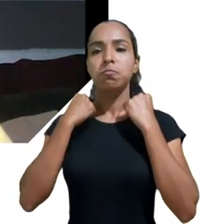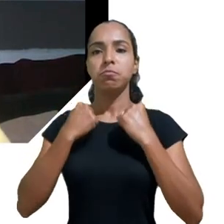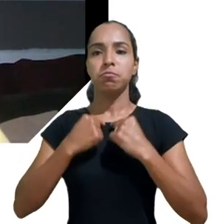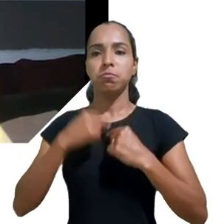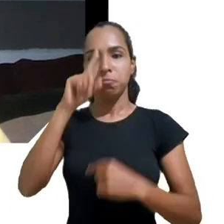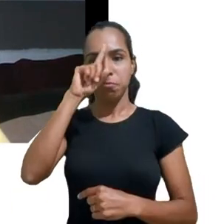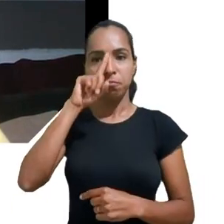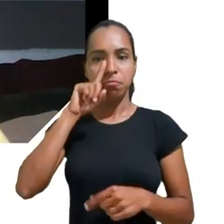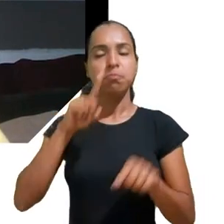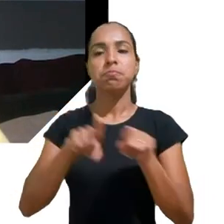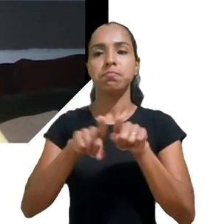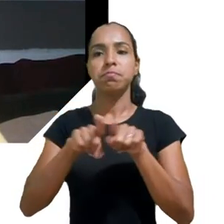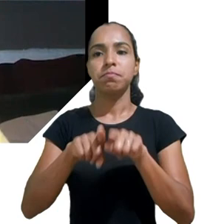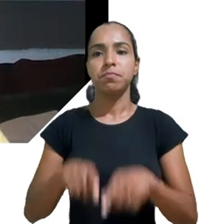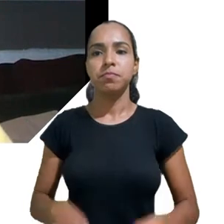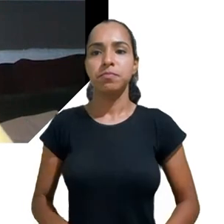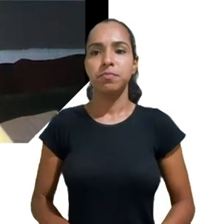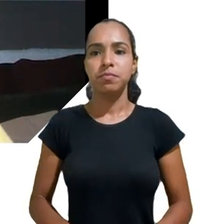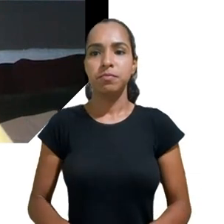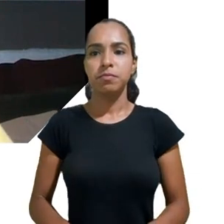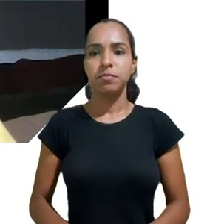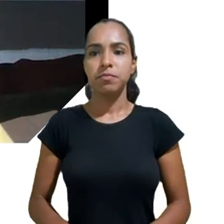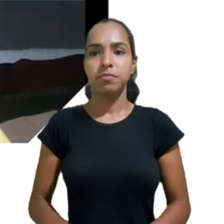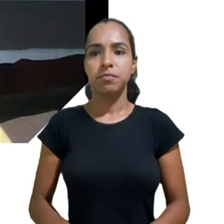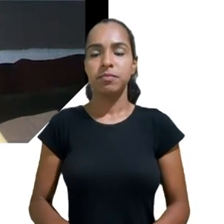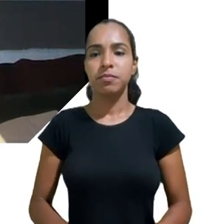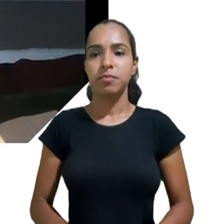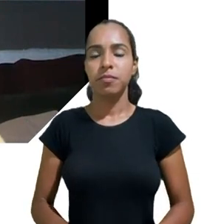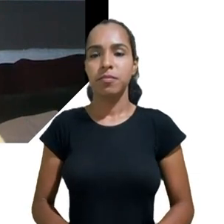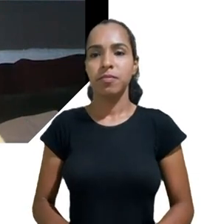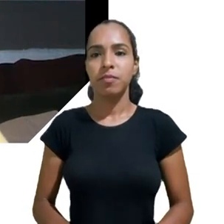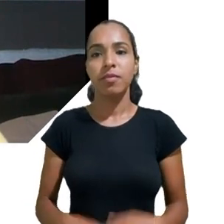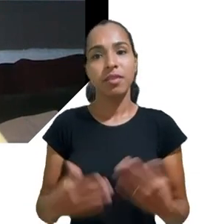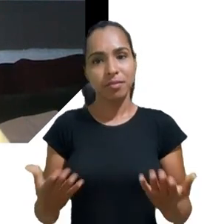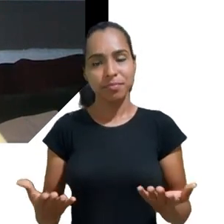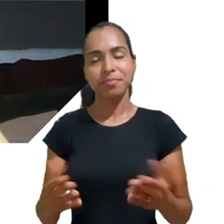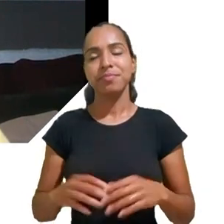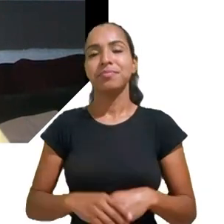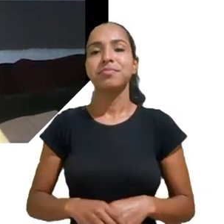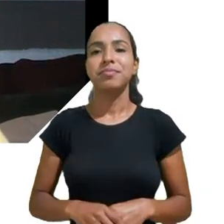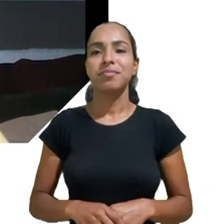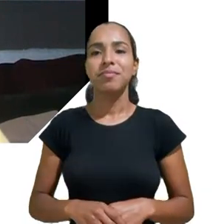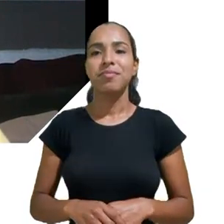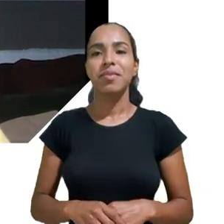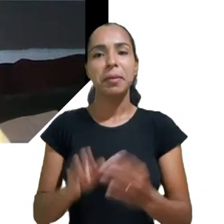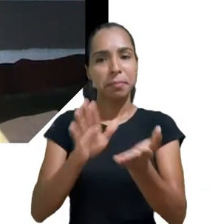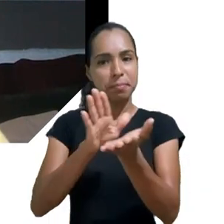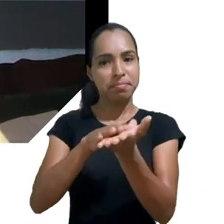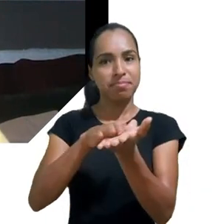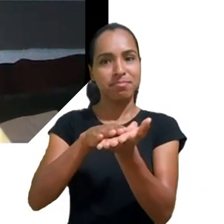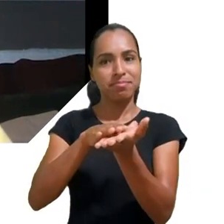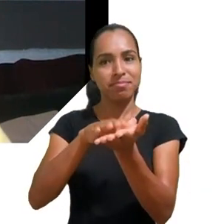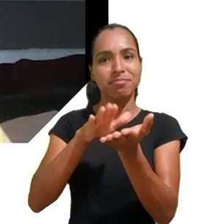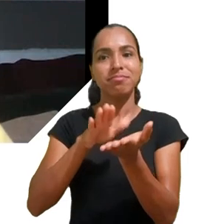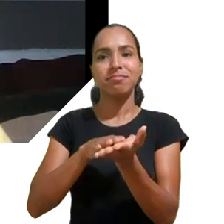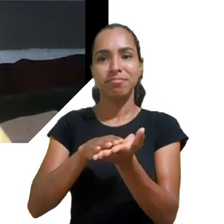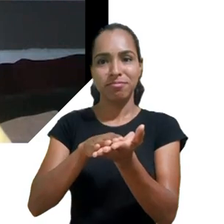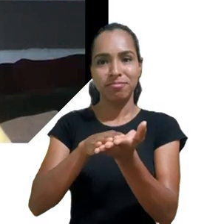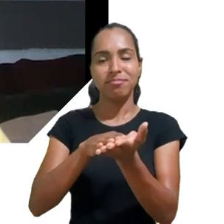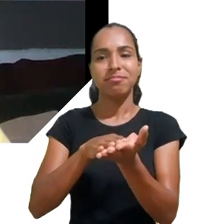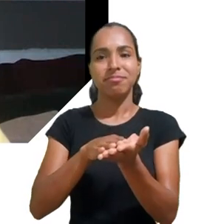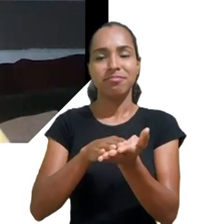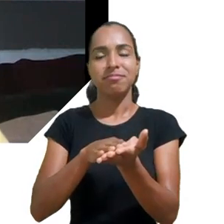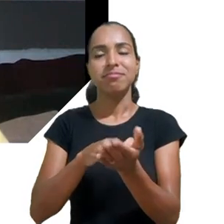isso, começo parabenizando essa iniciativa, né? Dizendo o quanto que é importante a gente discutir os